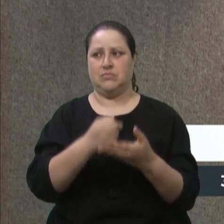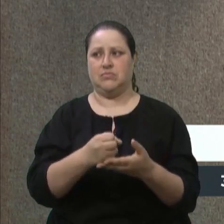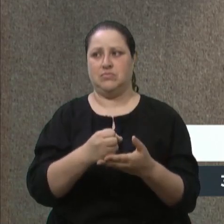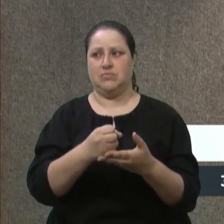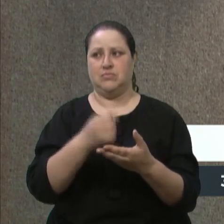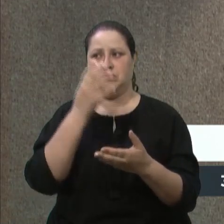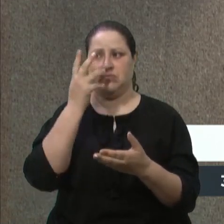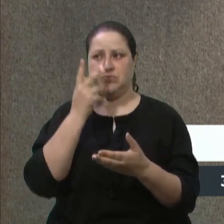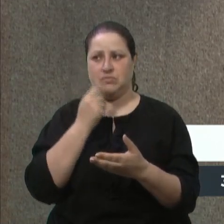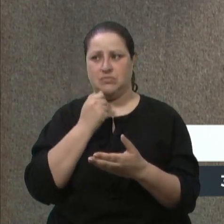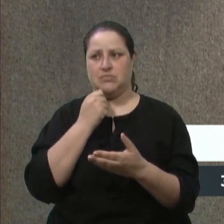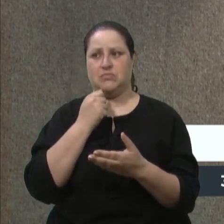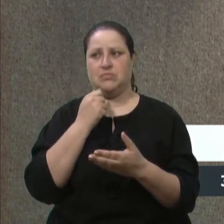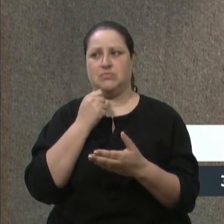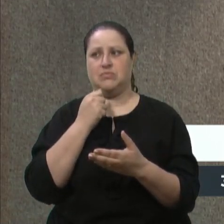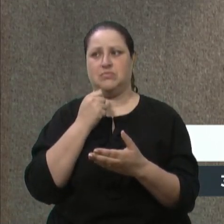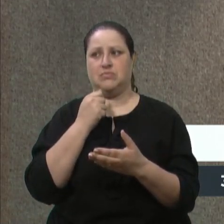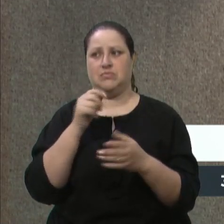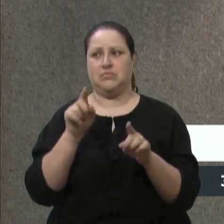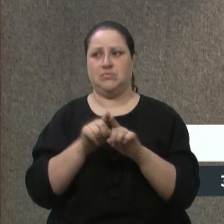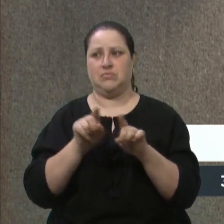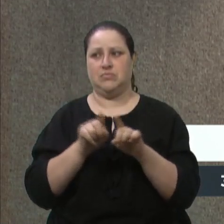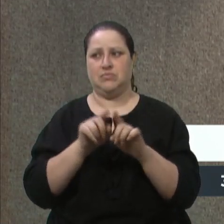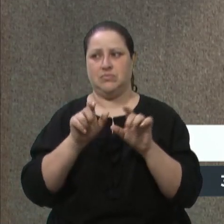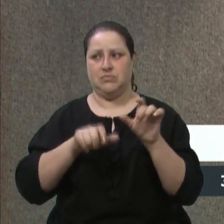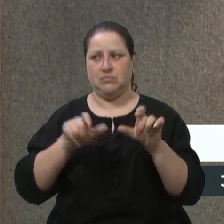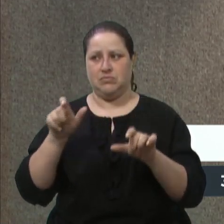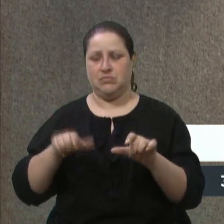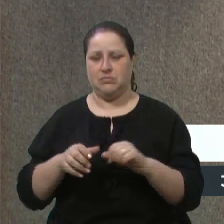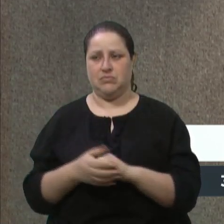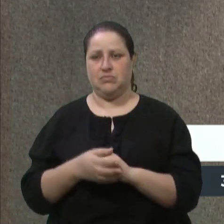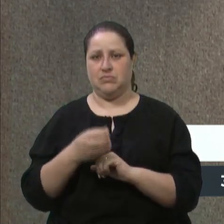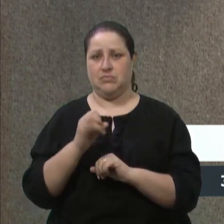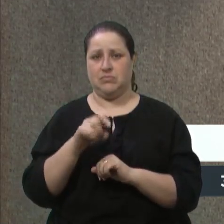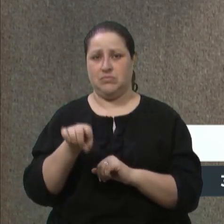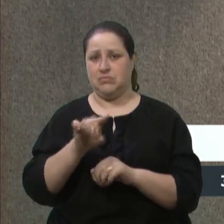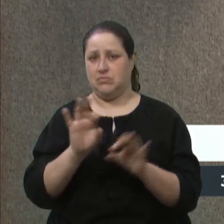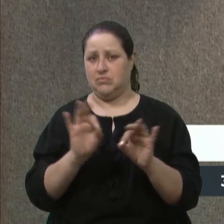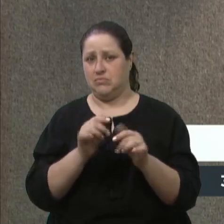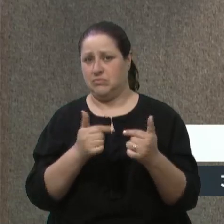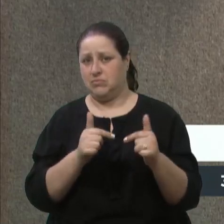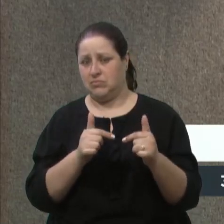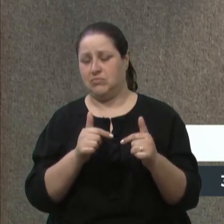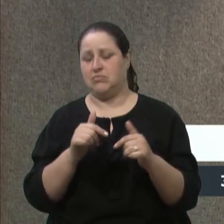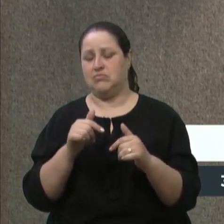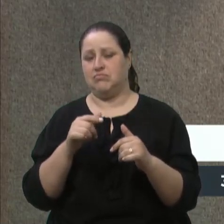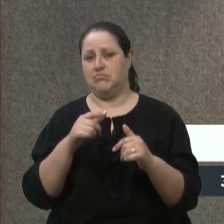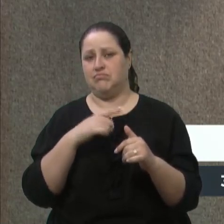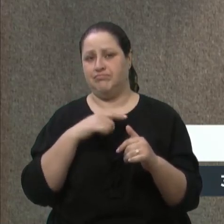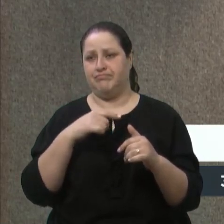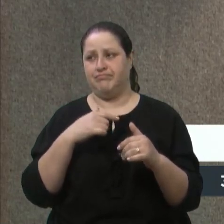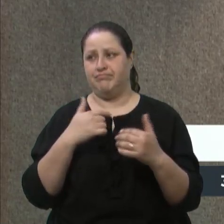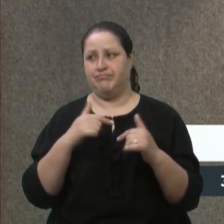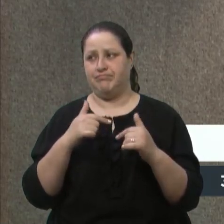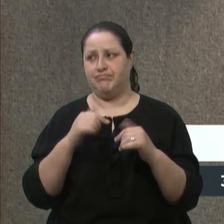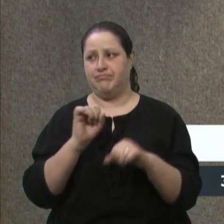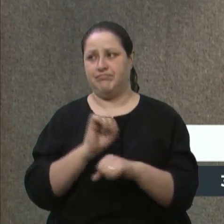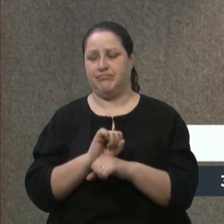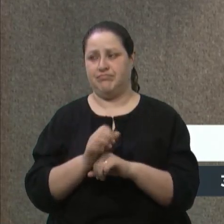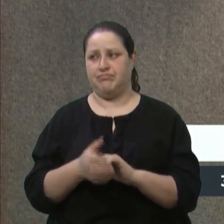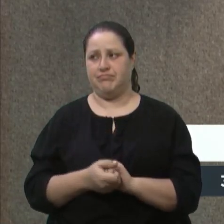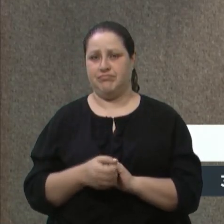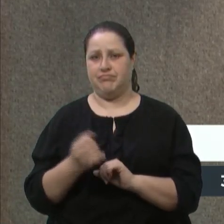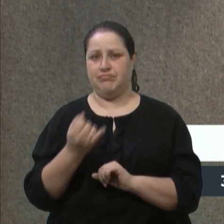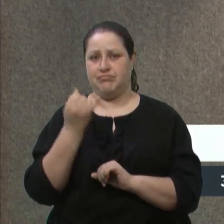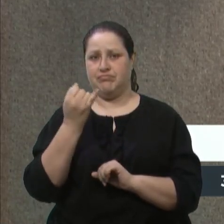Sem vocês, a cidade realmente para. É importante desburocratizar esse serviço, é importante o selo digital, é